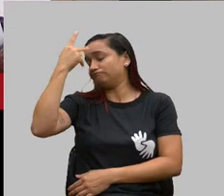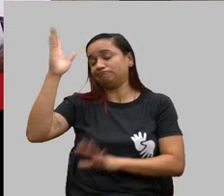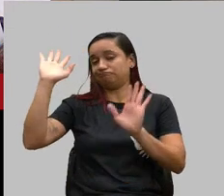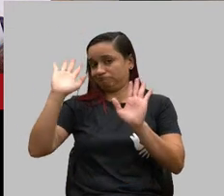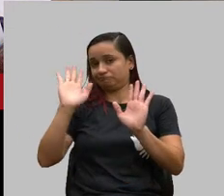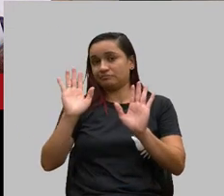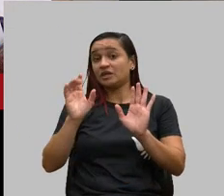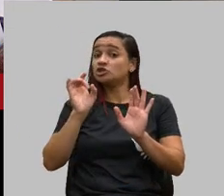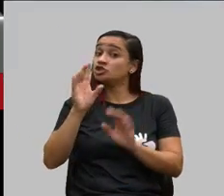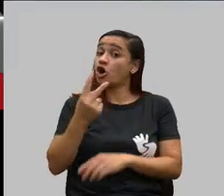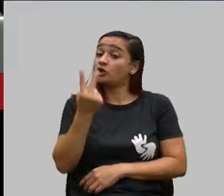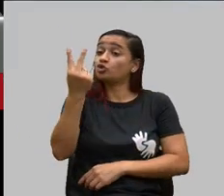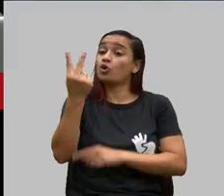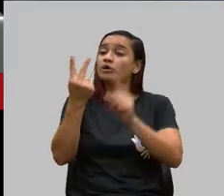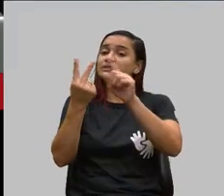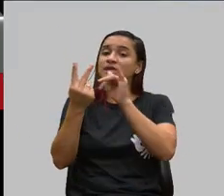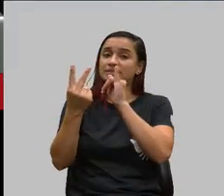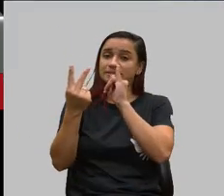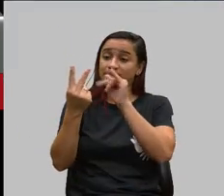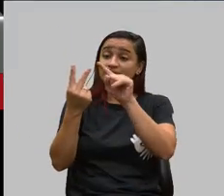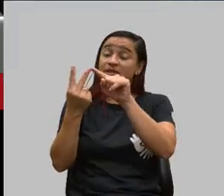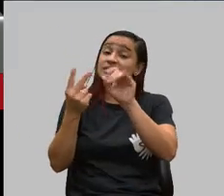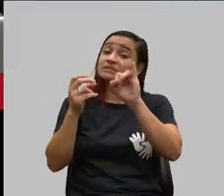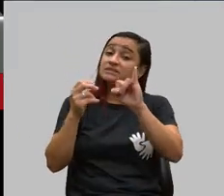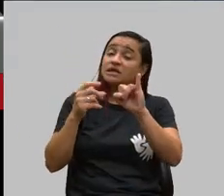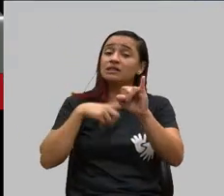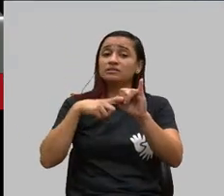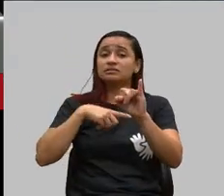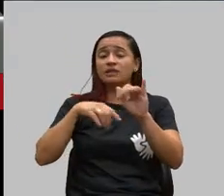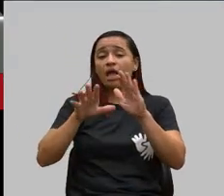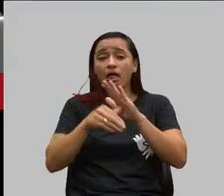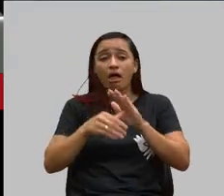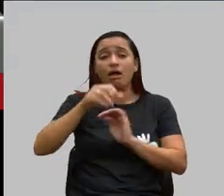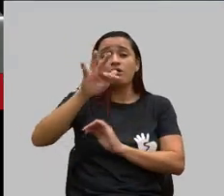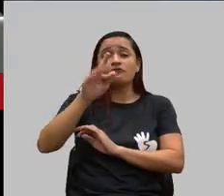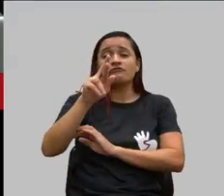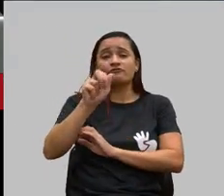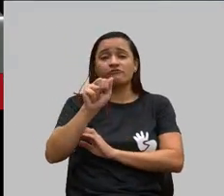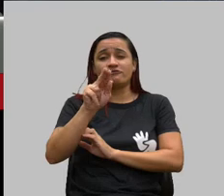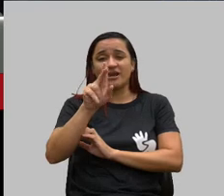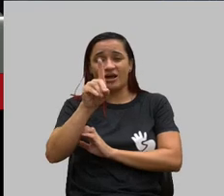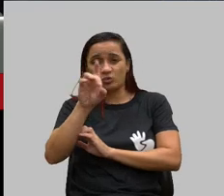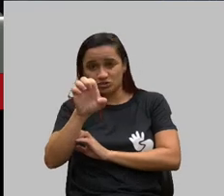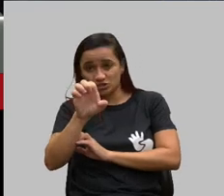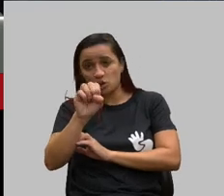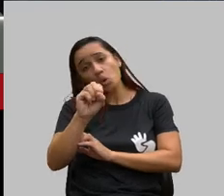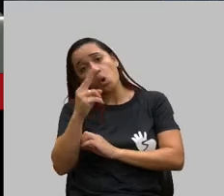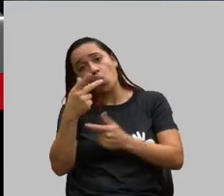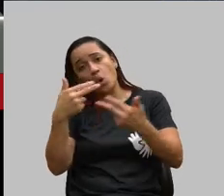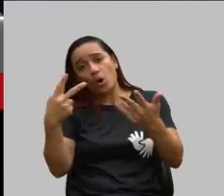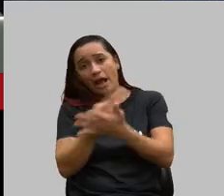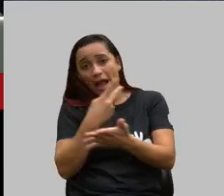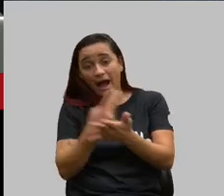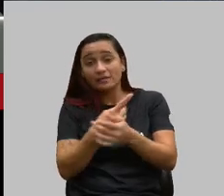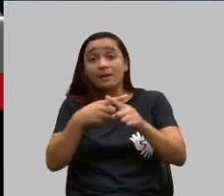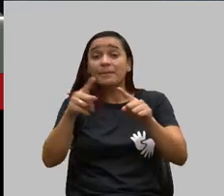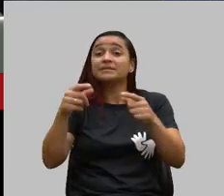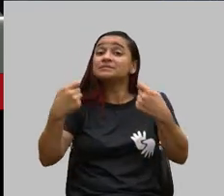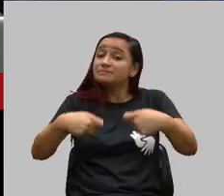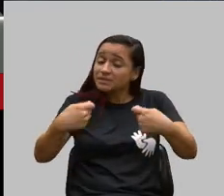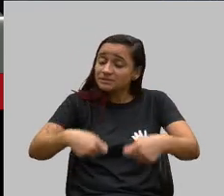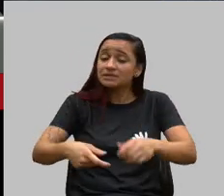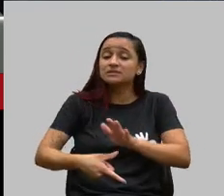questões, fraude ou inadimplência, mas mesmo assim, tem que ter 60 dias de aviso prévio.